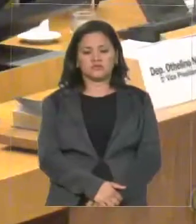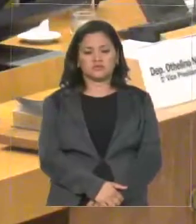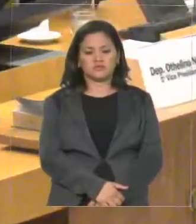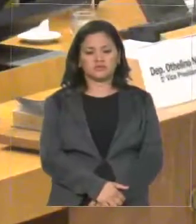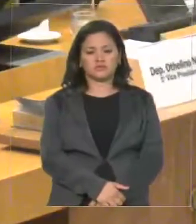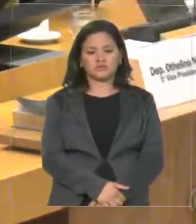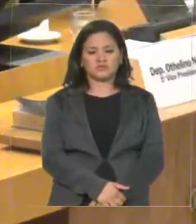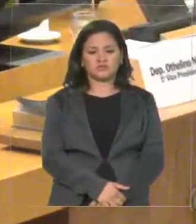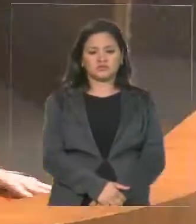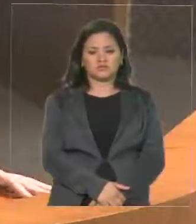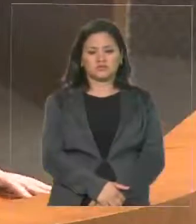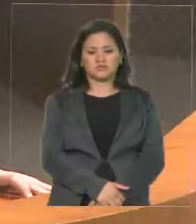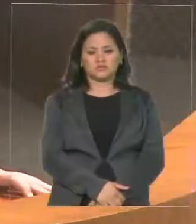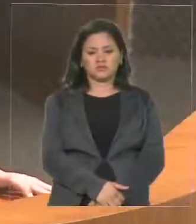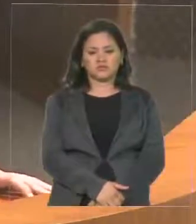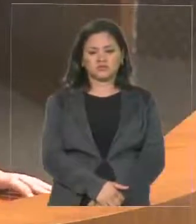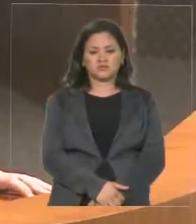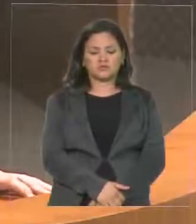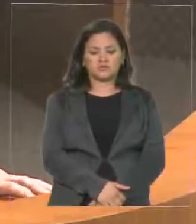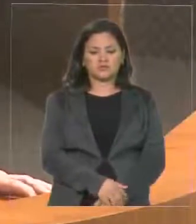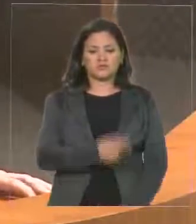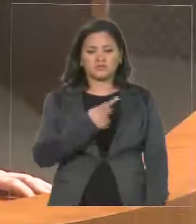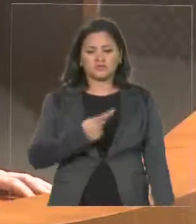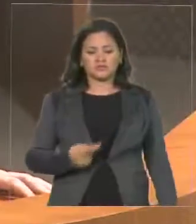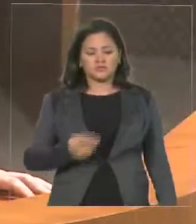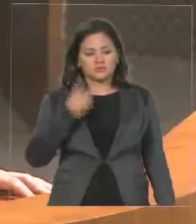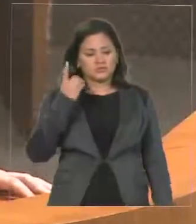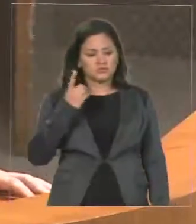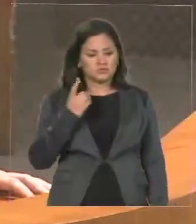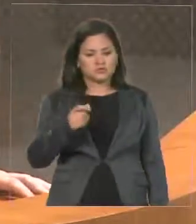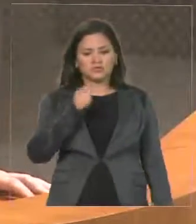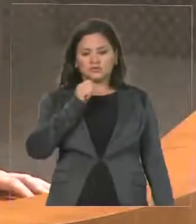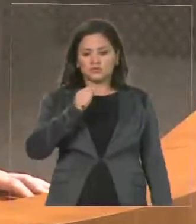Senhor presidente, senhores e senhores deputados, galeria, imprensa.